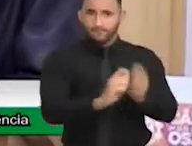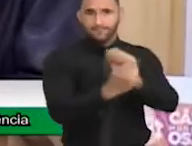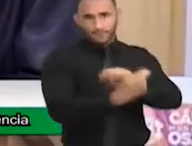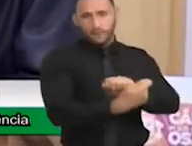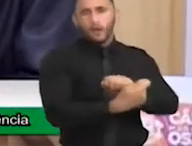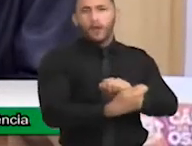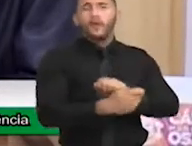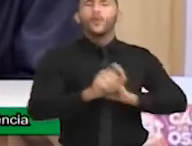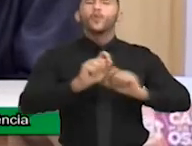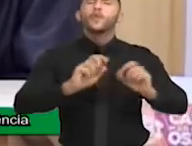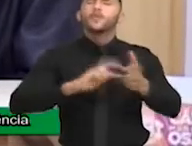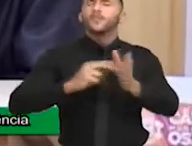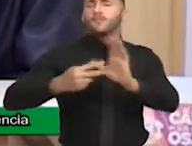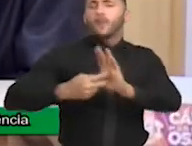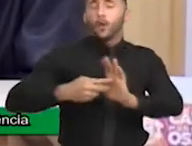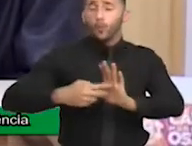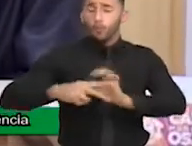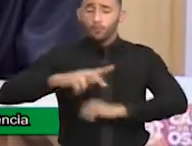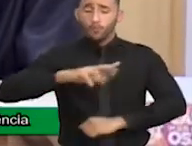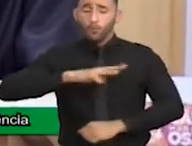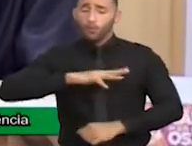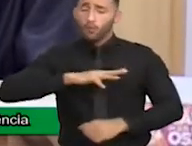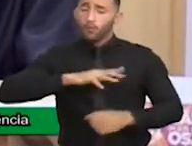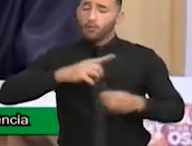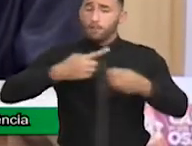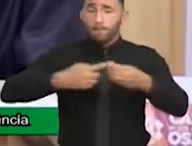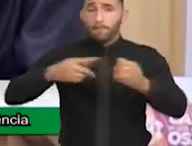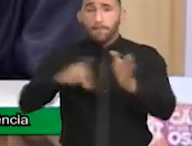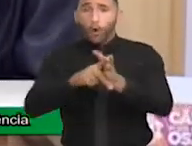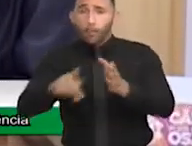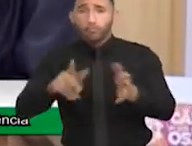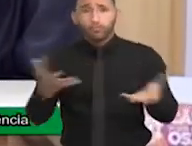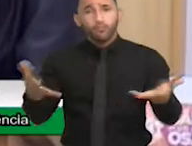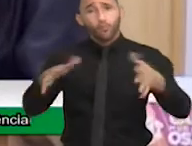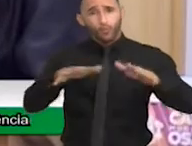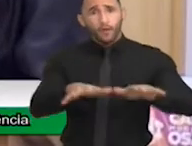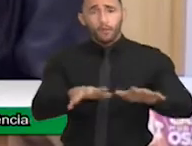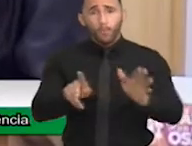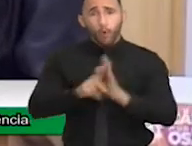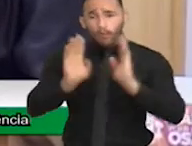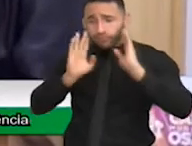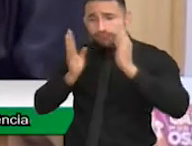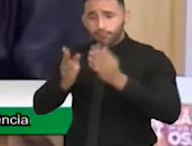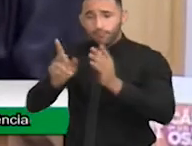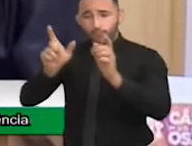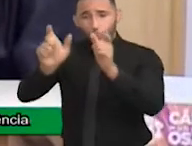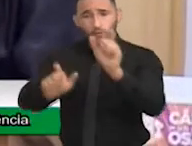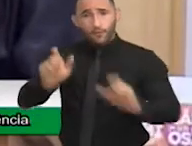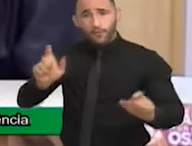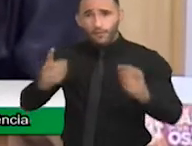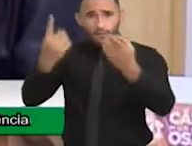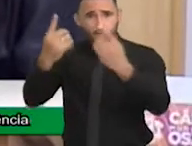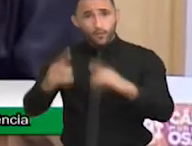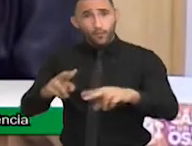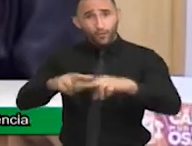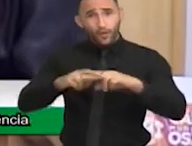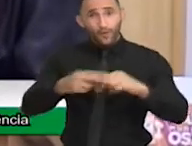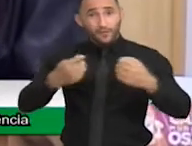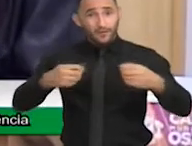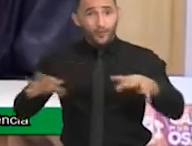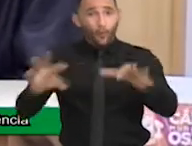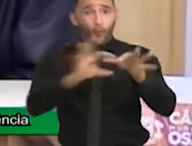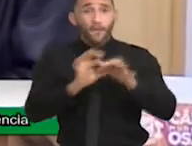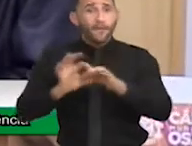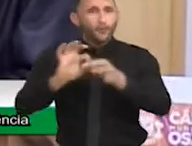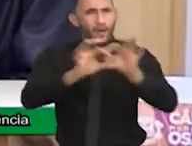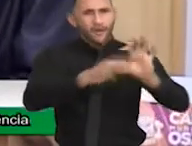um município com políticas de inclusão, um município voltado à pessoa com deficiência. Para tanto, é importante contextualizarmos,